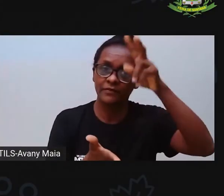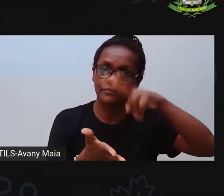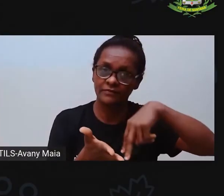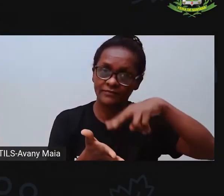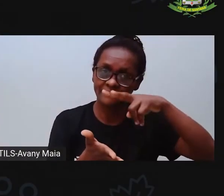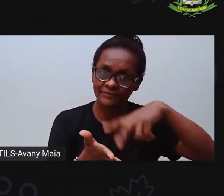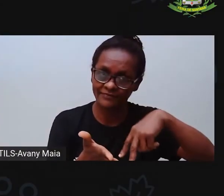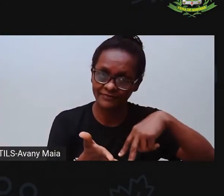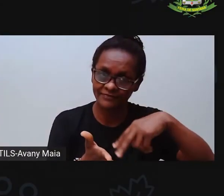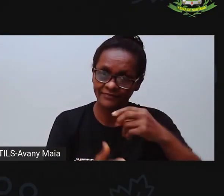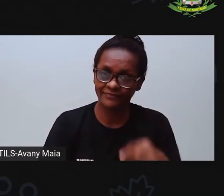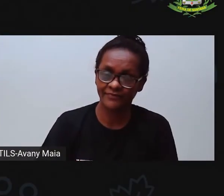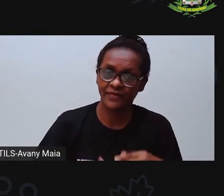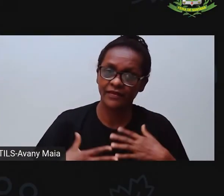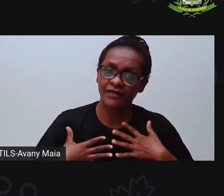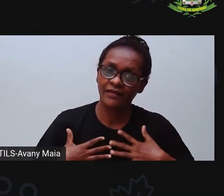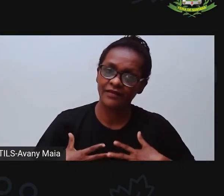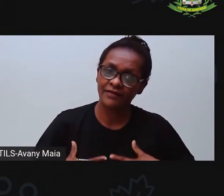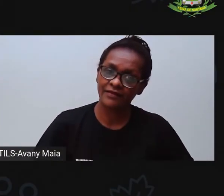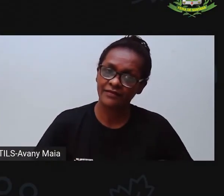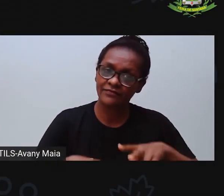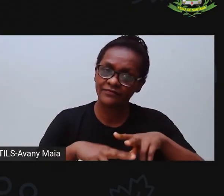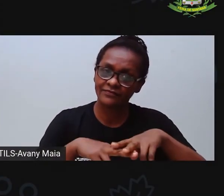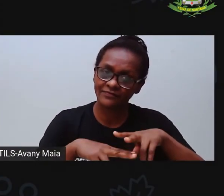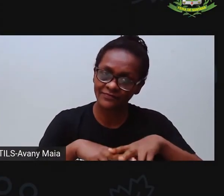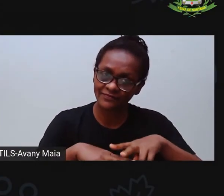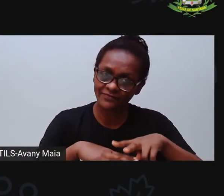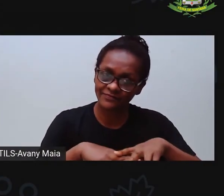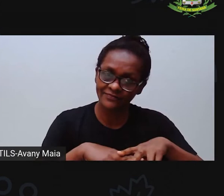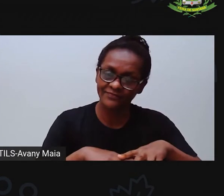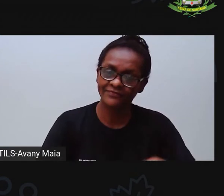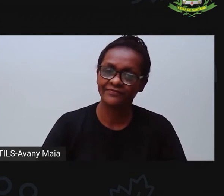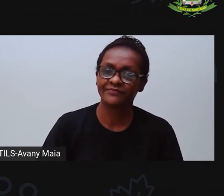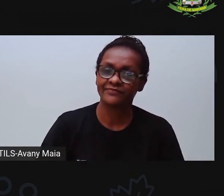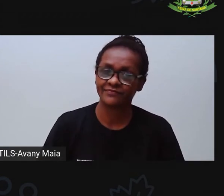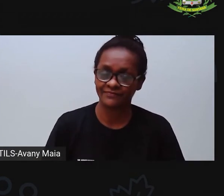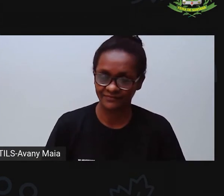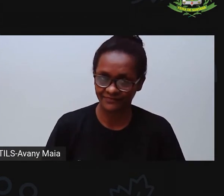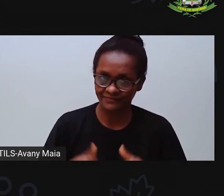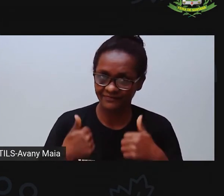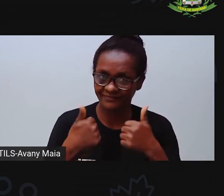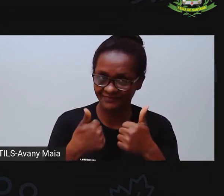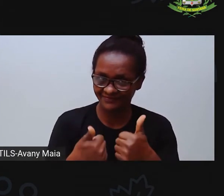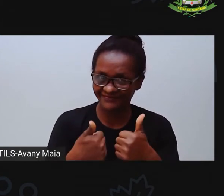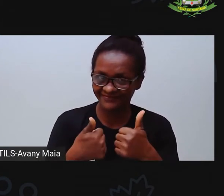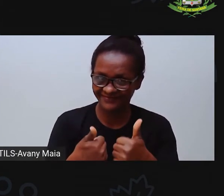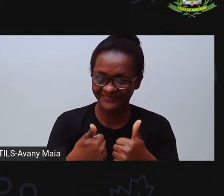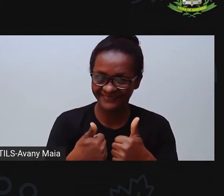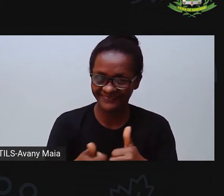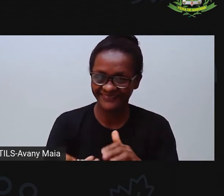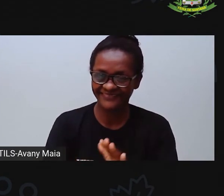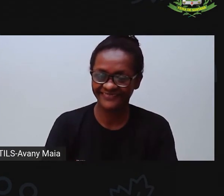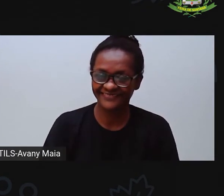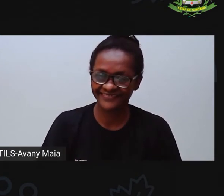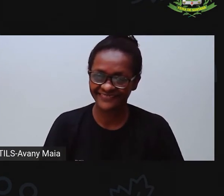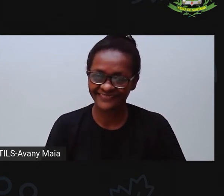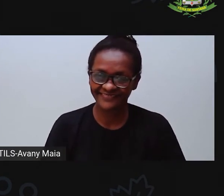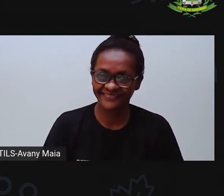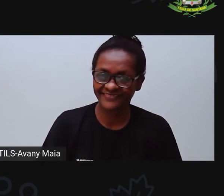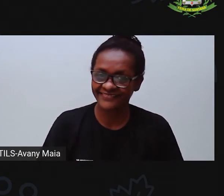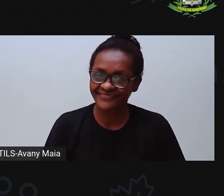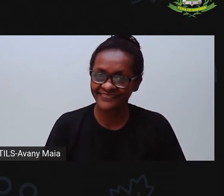que é de você se sentar bem confortável aí no seu sofá, na sua cadeira, né? Ficar bem confortável para